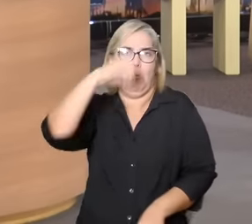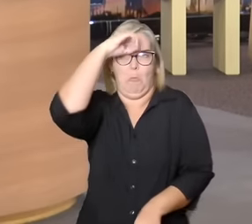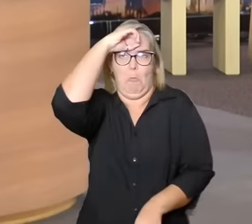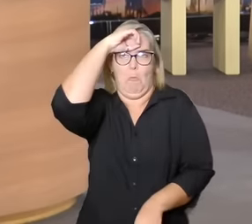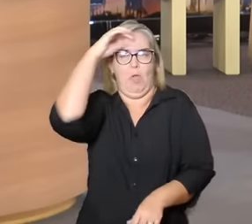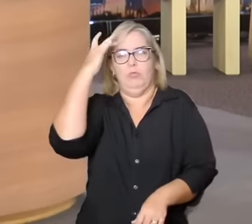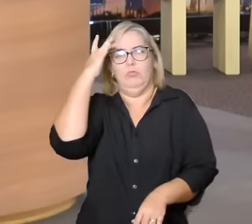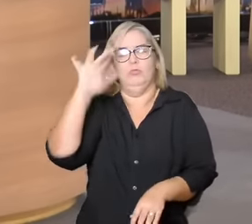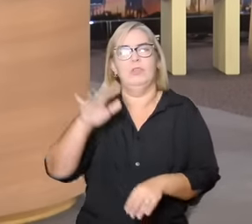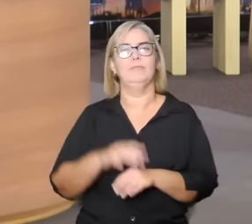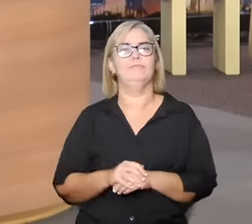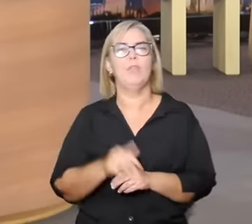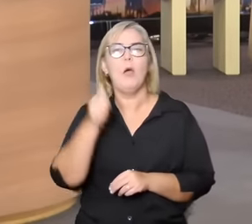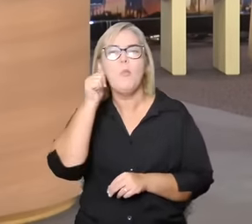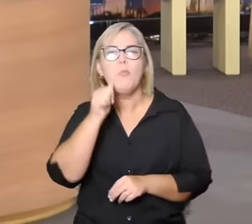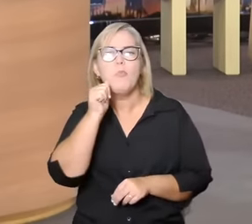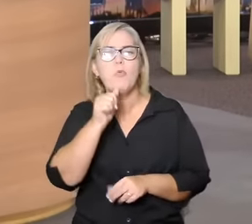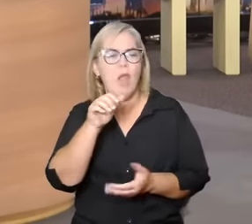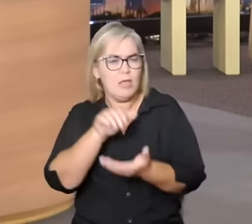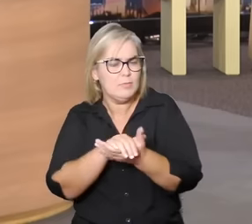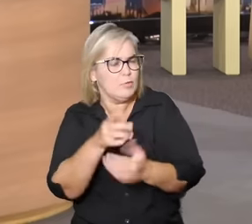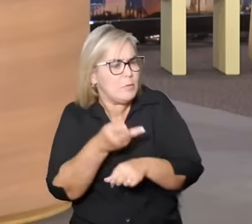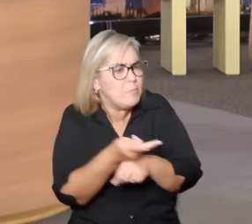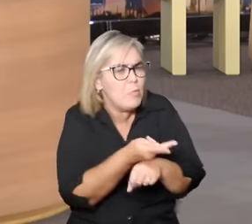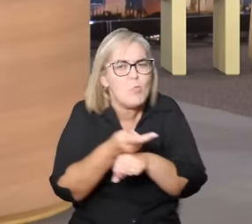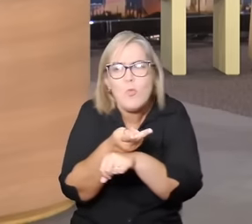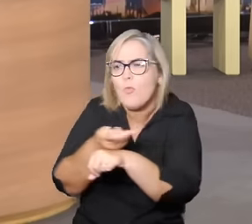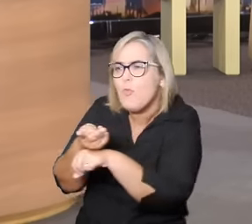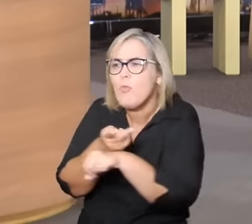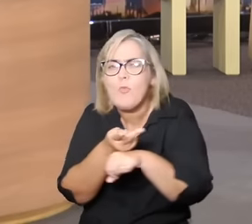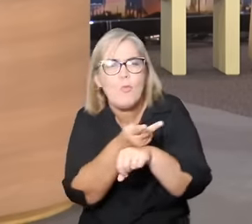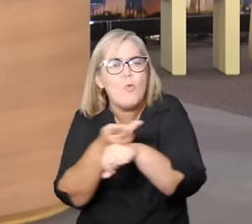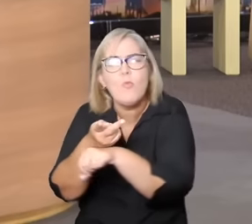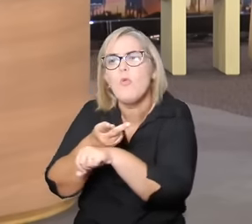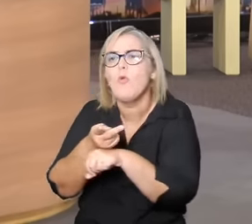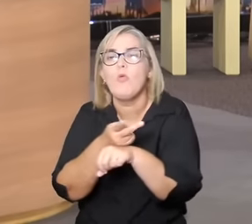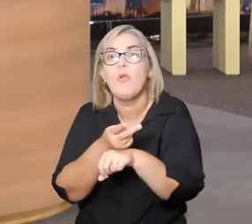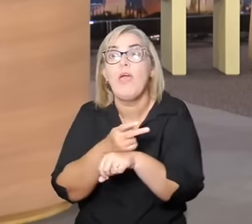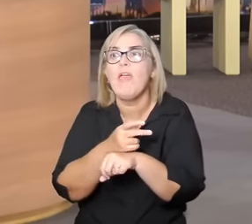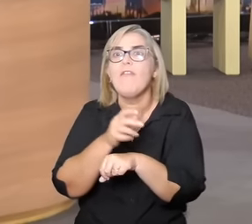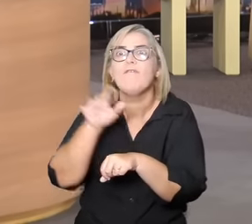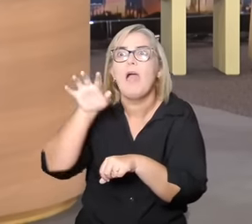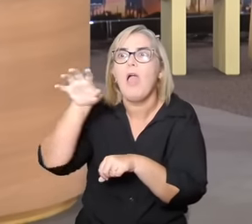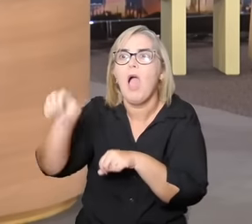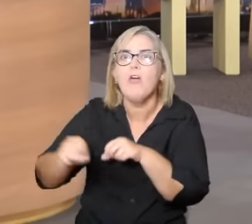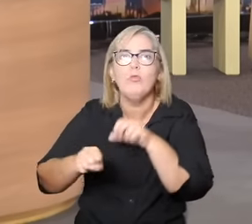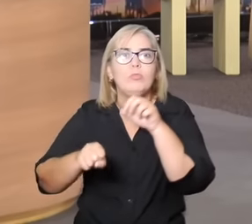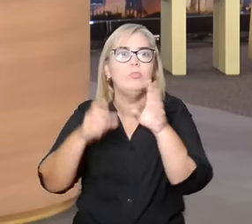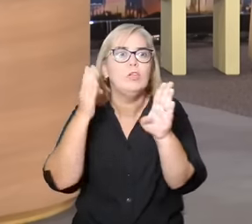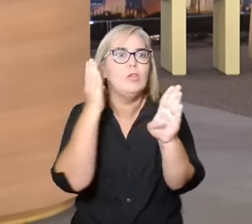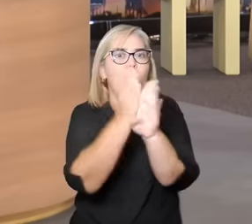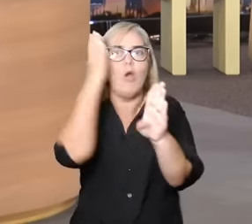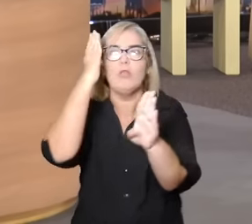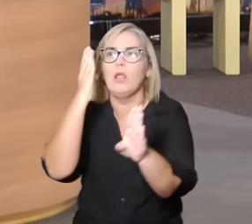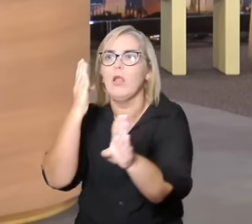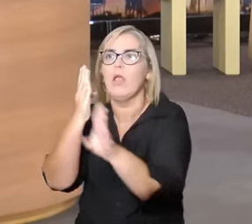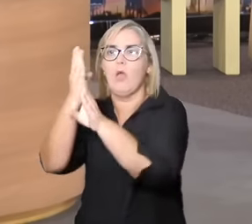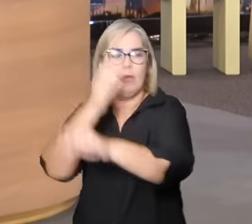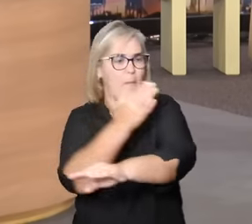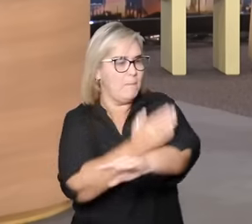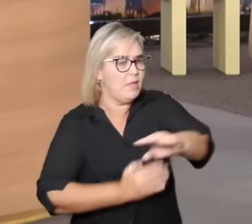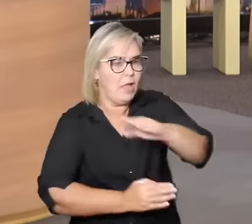paradeiro. Ela procura pelos quatro cantos do mundo, ela vai reunindo pedaço por pedaço do seu marido.